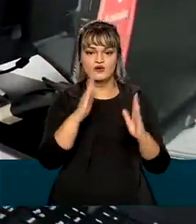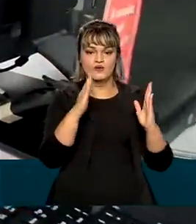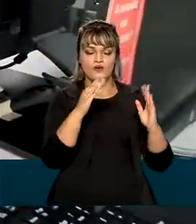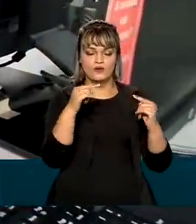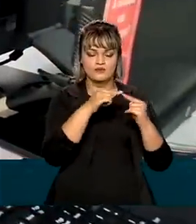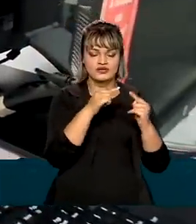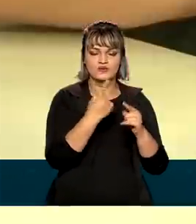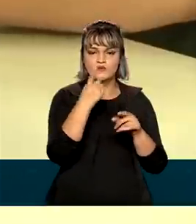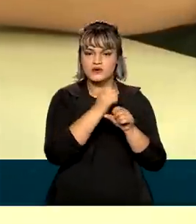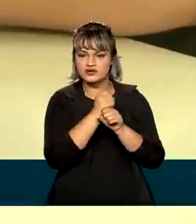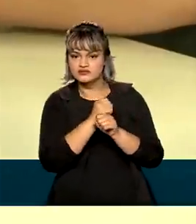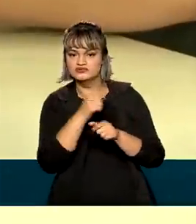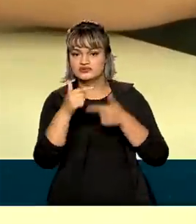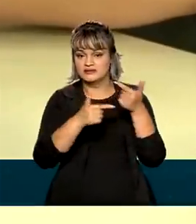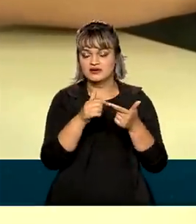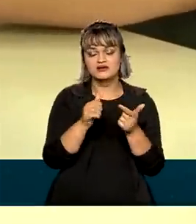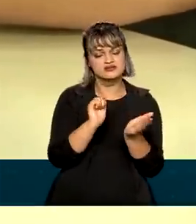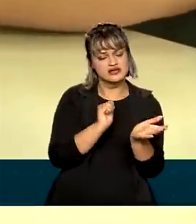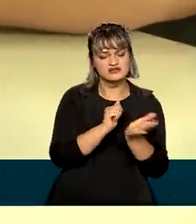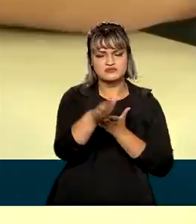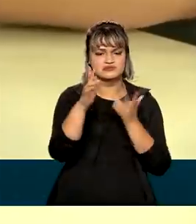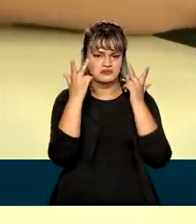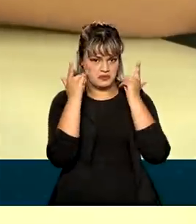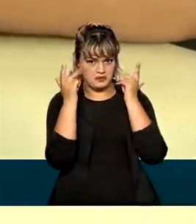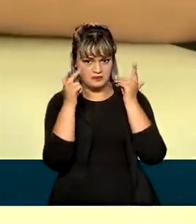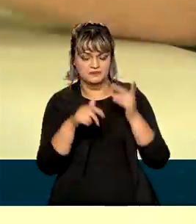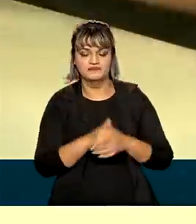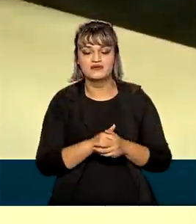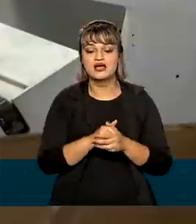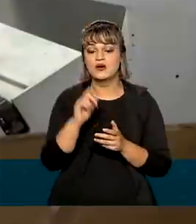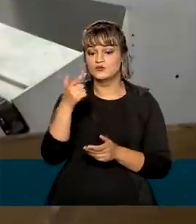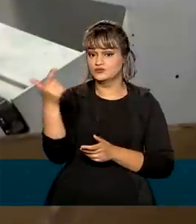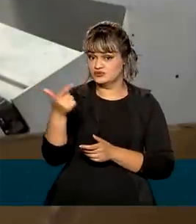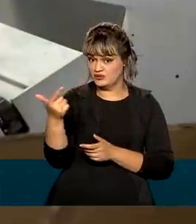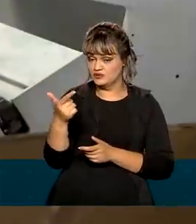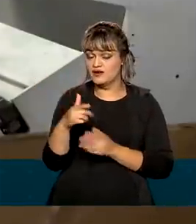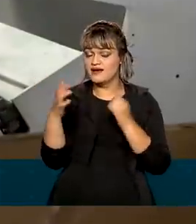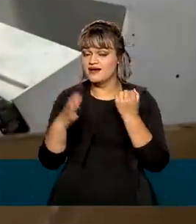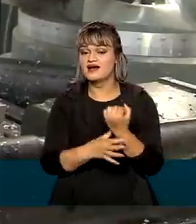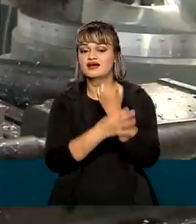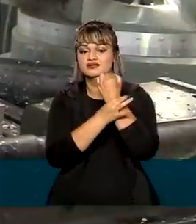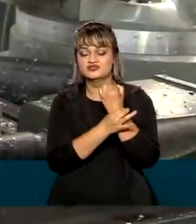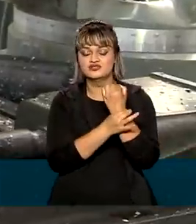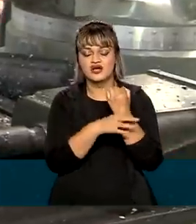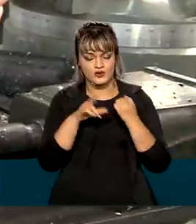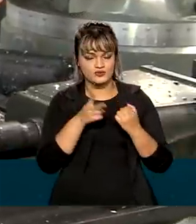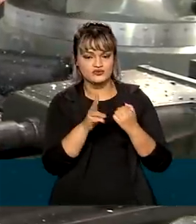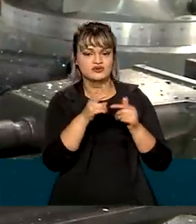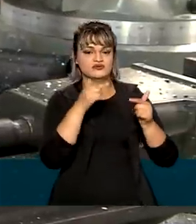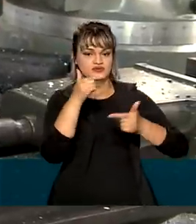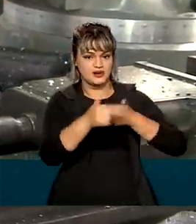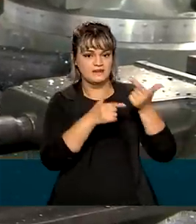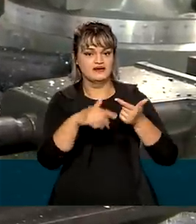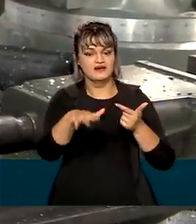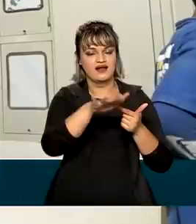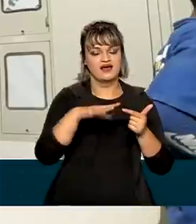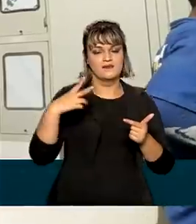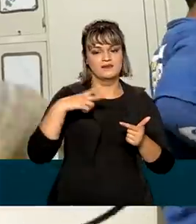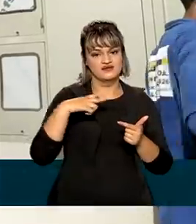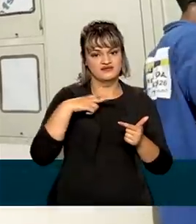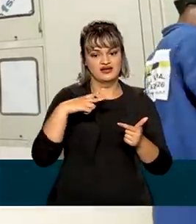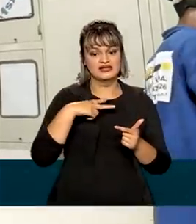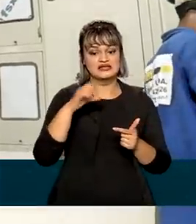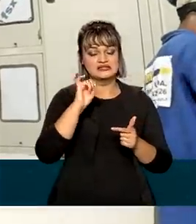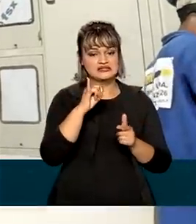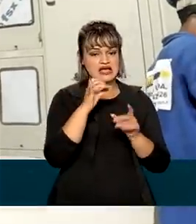trabalhado, em caso de demissão sem justa causa. E o segundo garantia a estabilidade ao trabalhador do setor privado